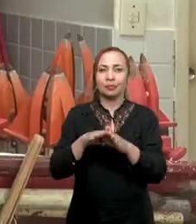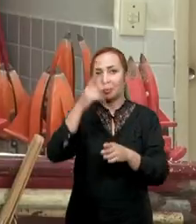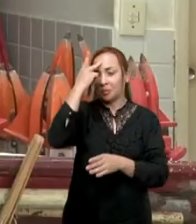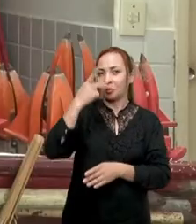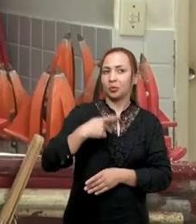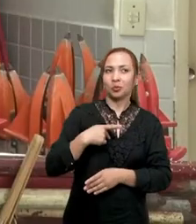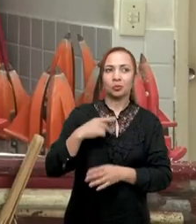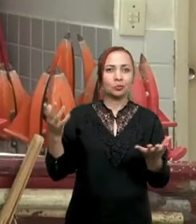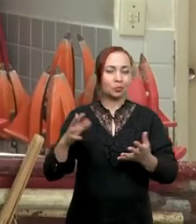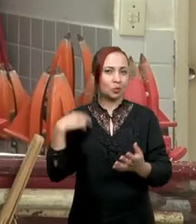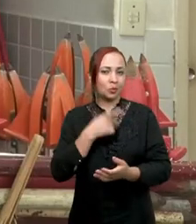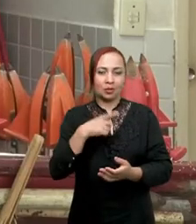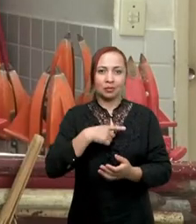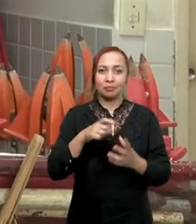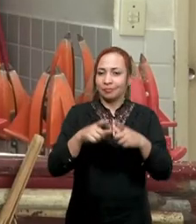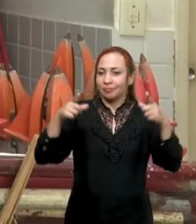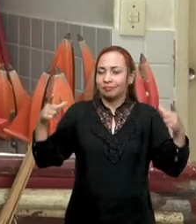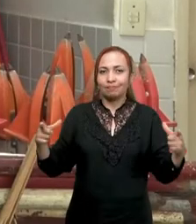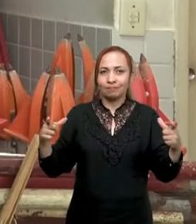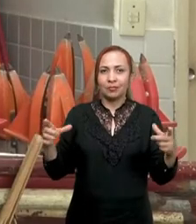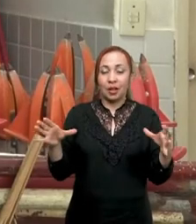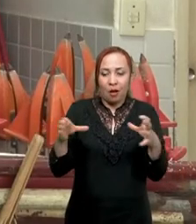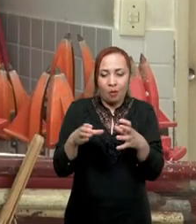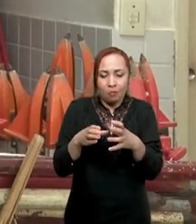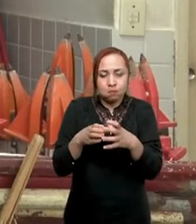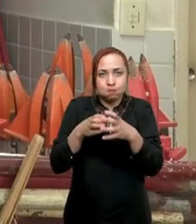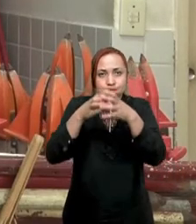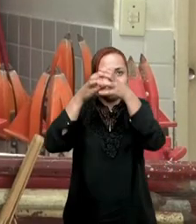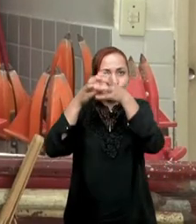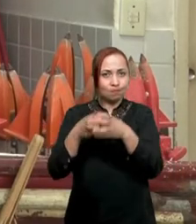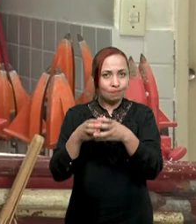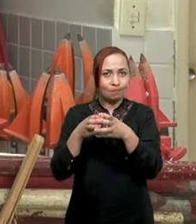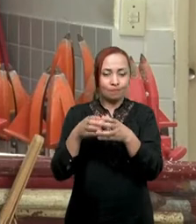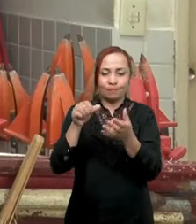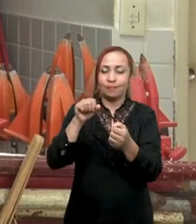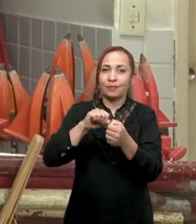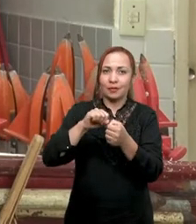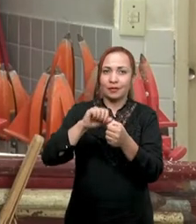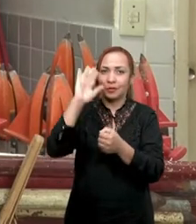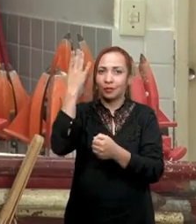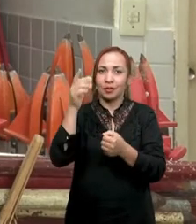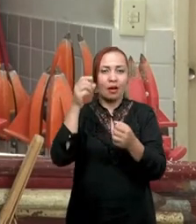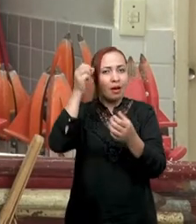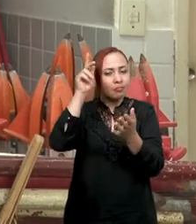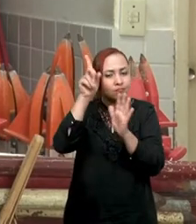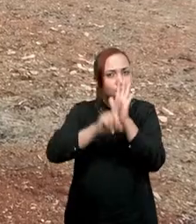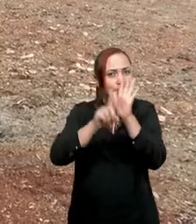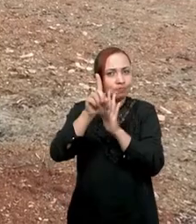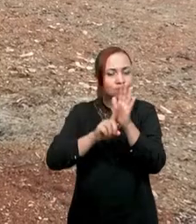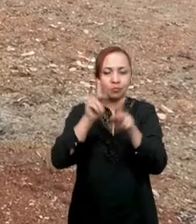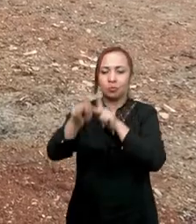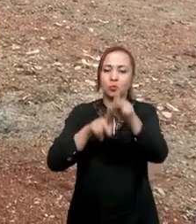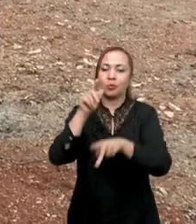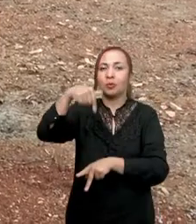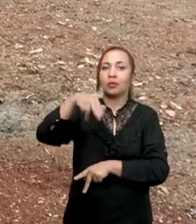Nós temos hoje, atualmente, dois grandes gargalos, digamos assim, no que diz respeito à efetivação dos direitos para a população quilombola. O